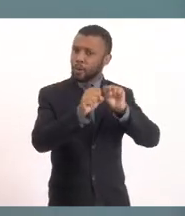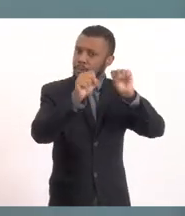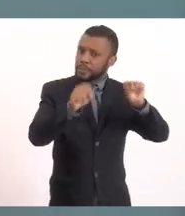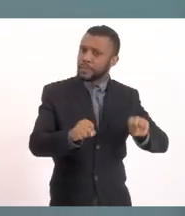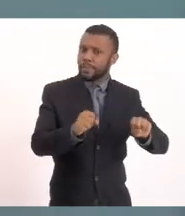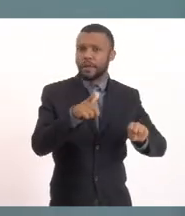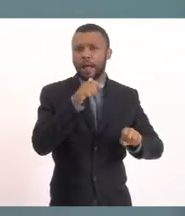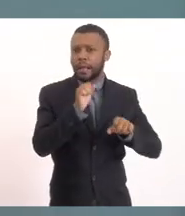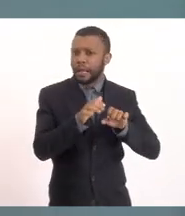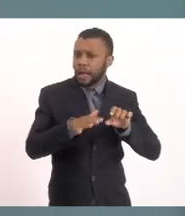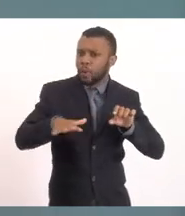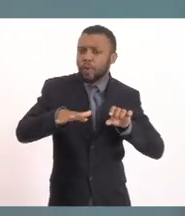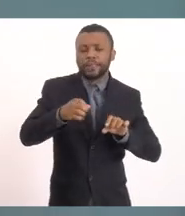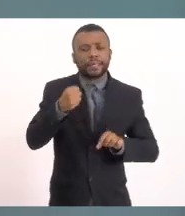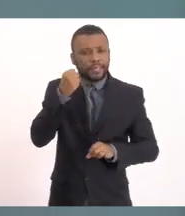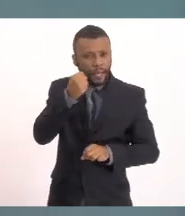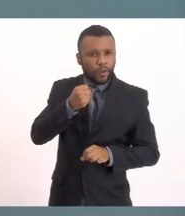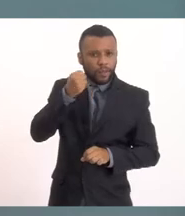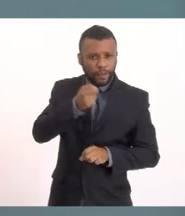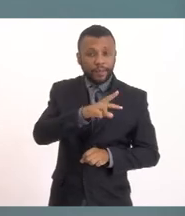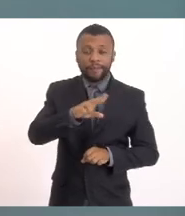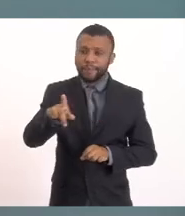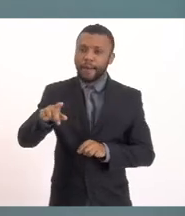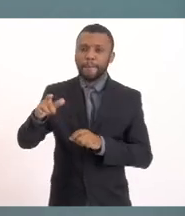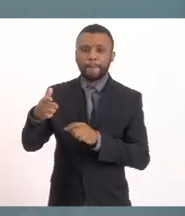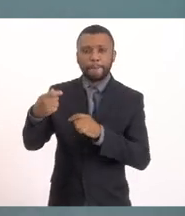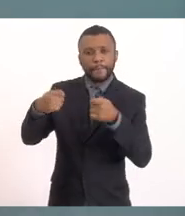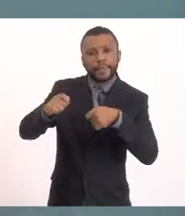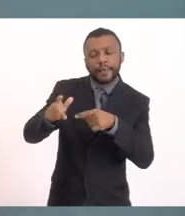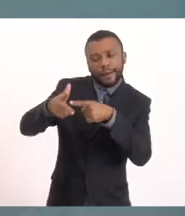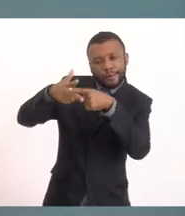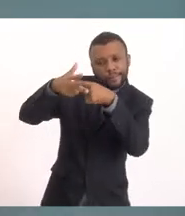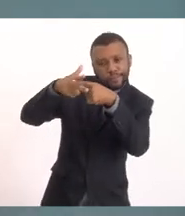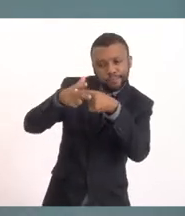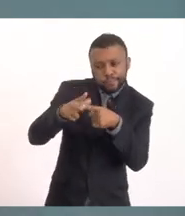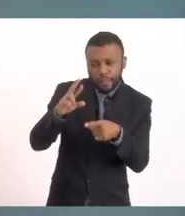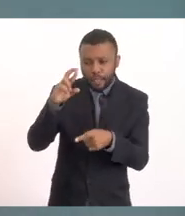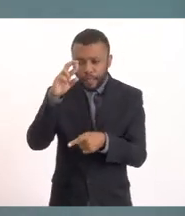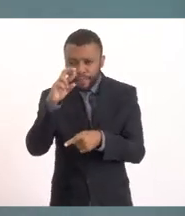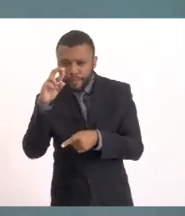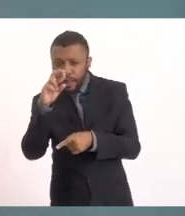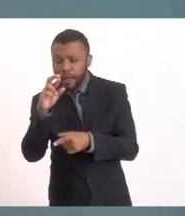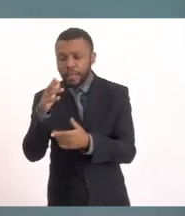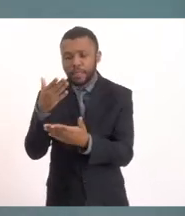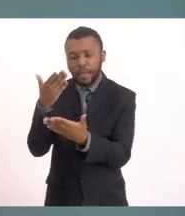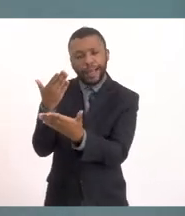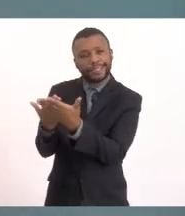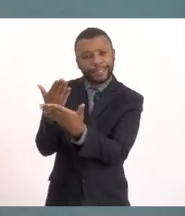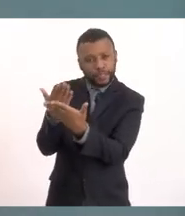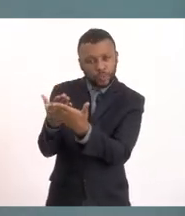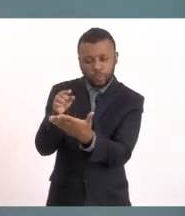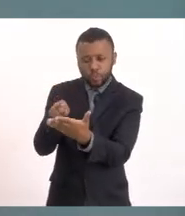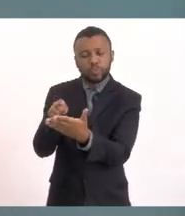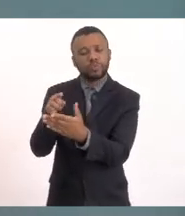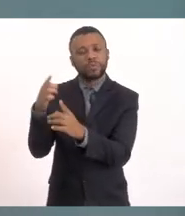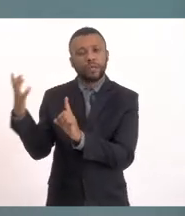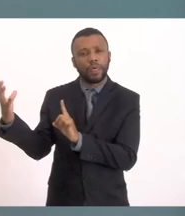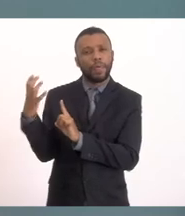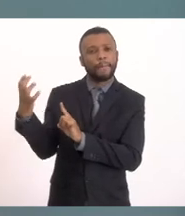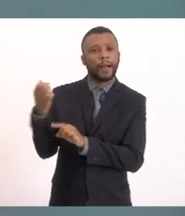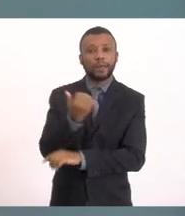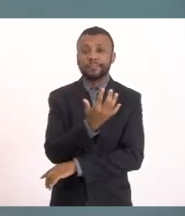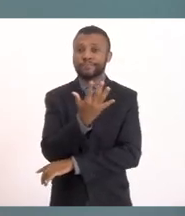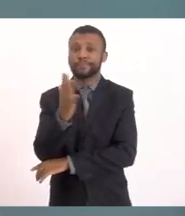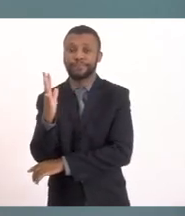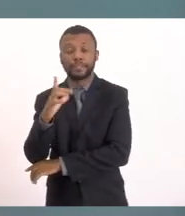Que vai precisar realmente passar pela revisão desse estudo de impacto ambiental E a delimitação de obras